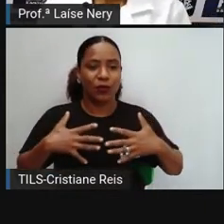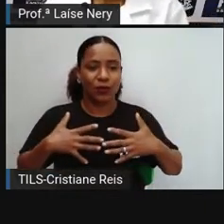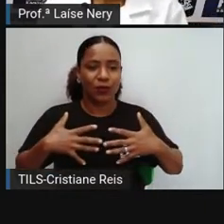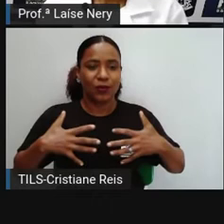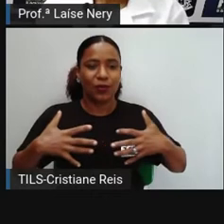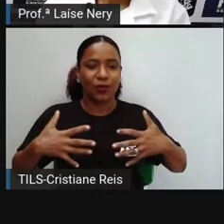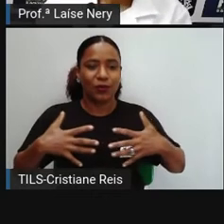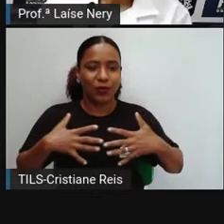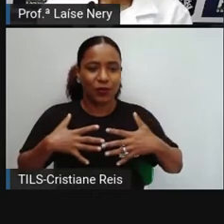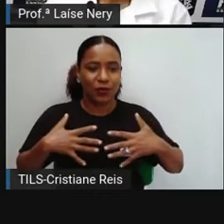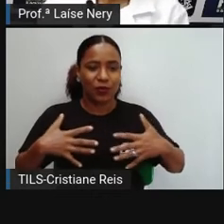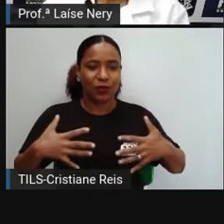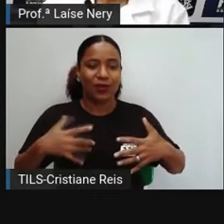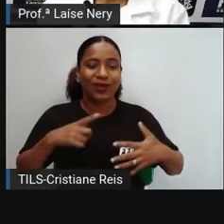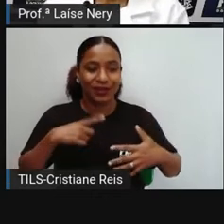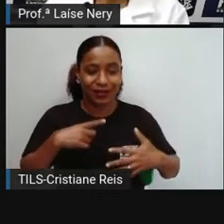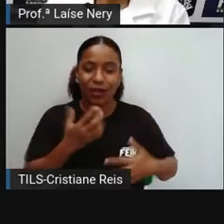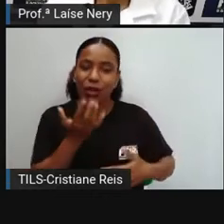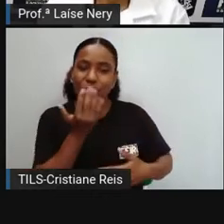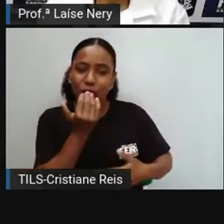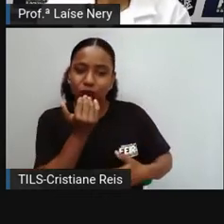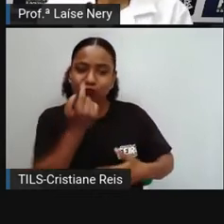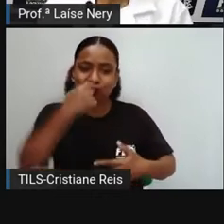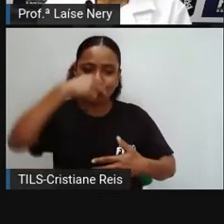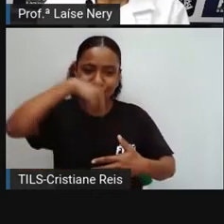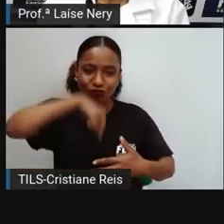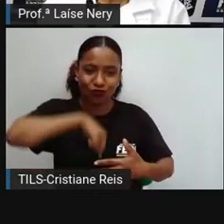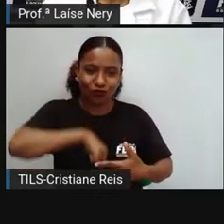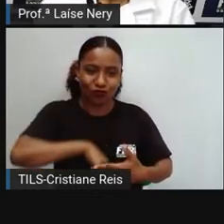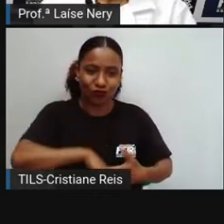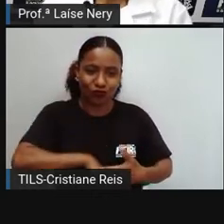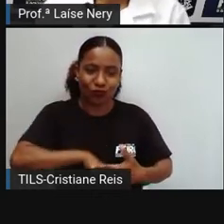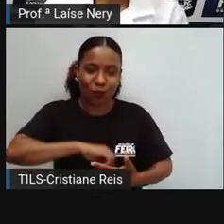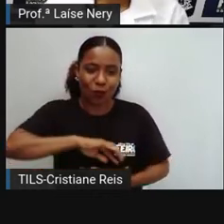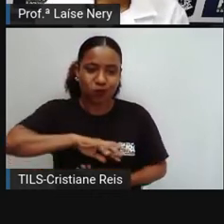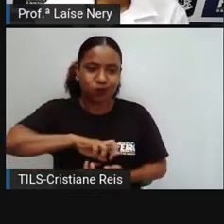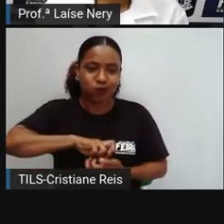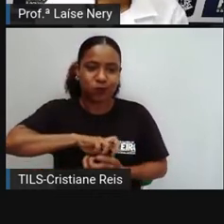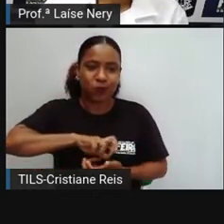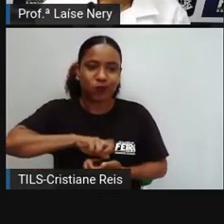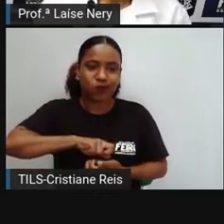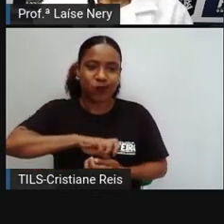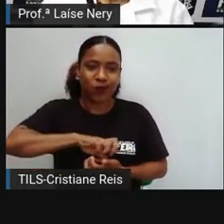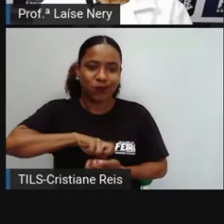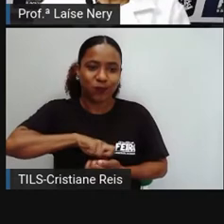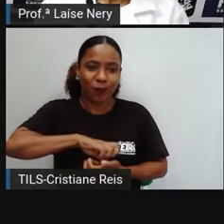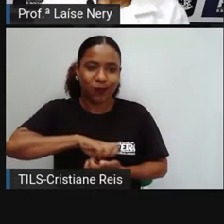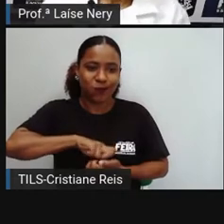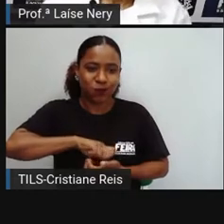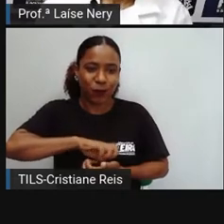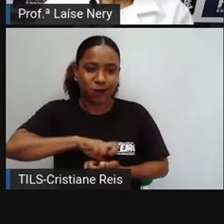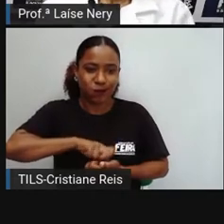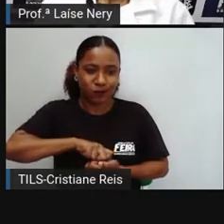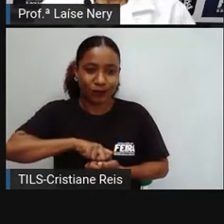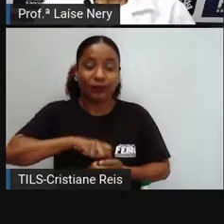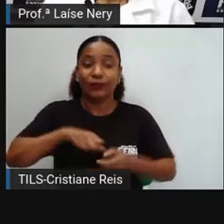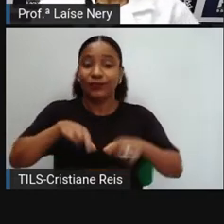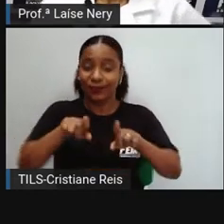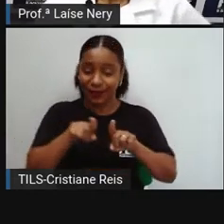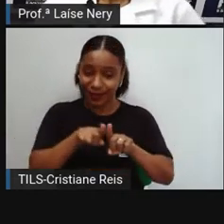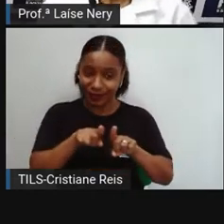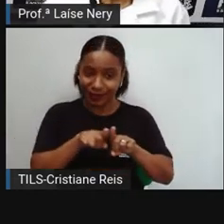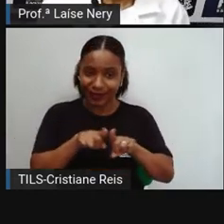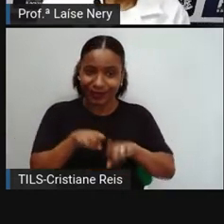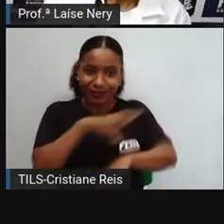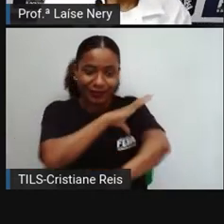sistema digestório, que faz a digestão do nosso alimento, os membros que fazem